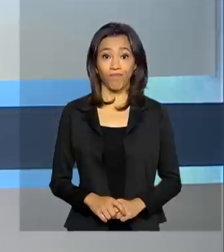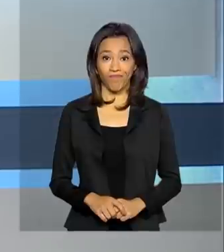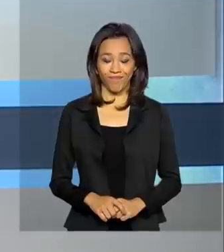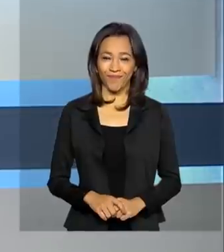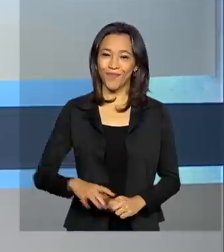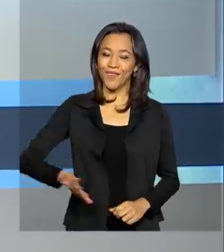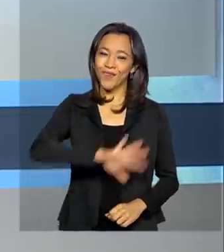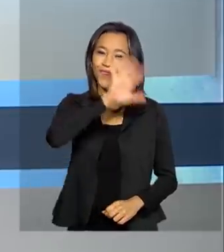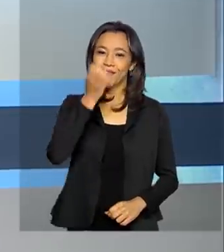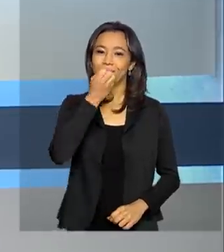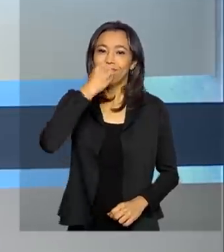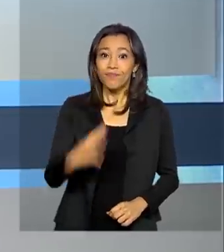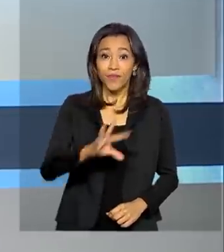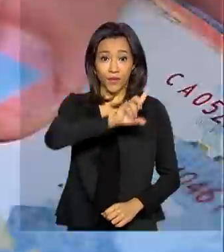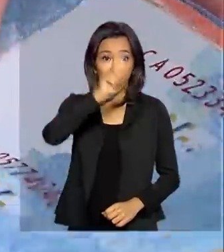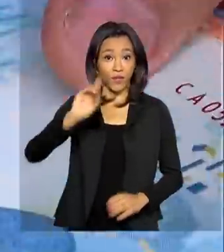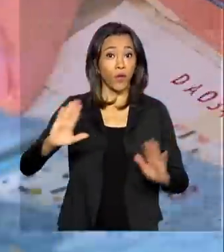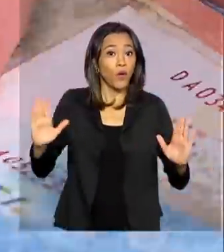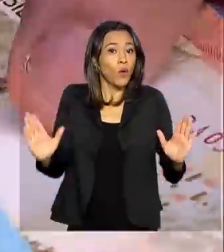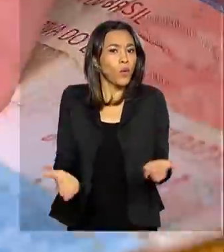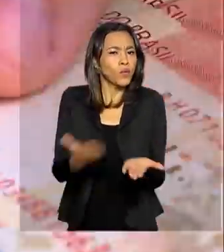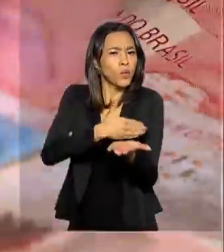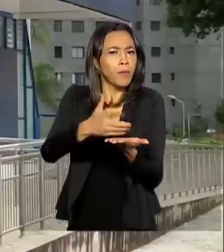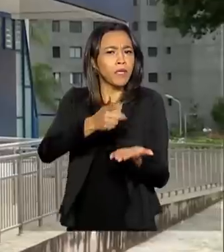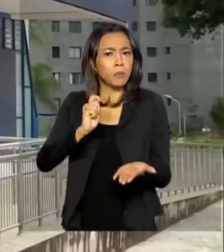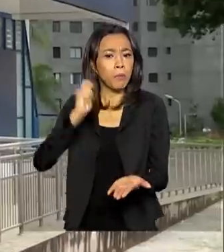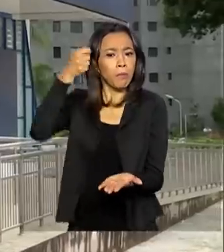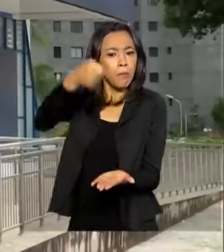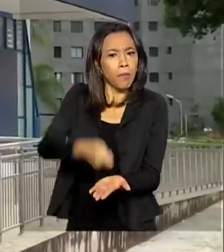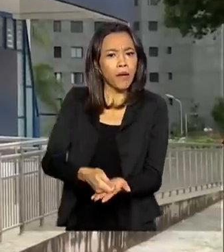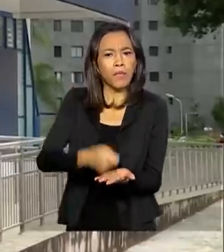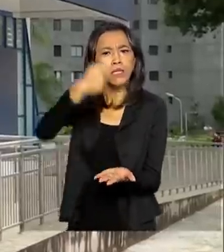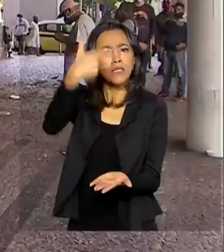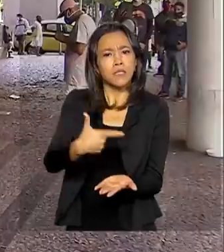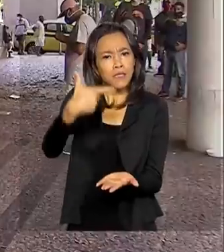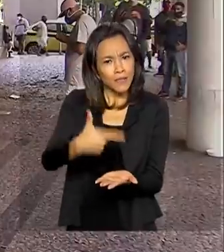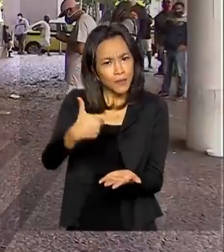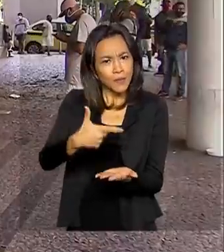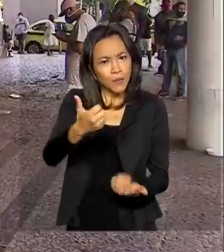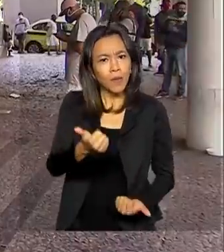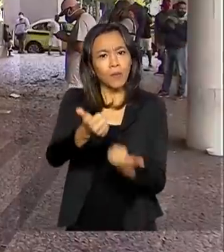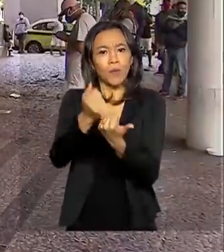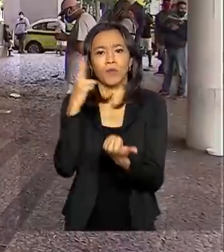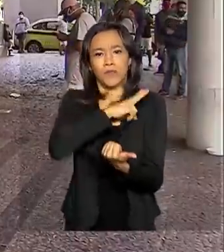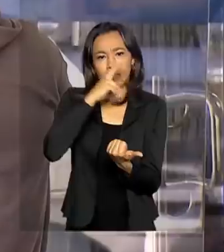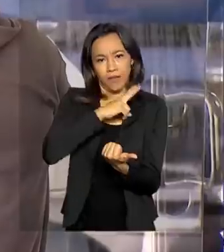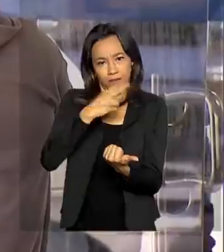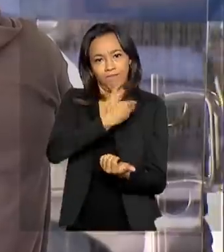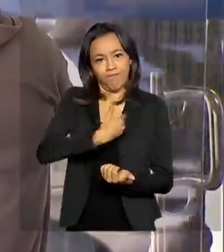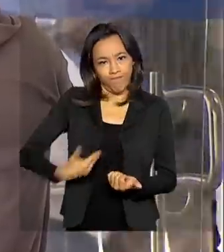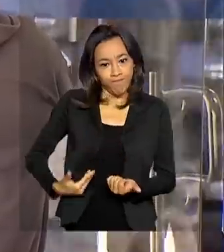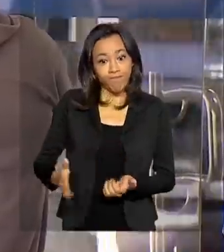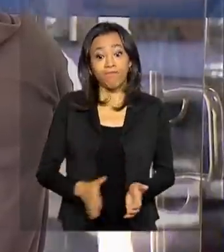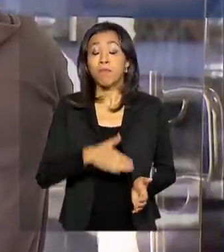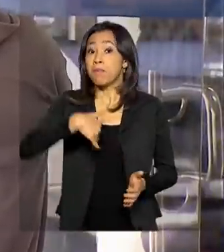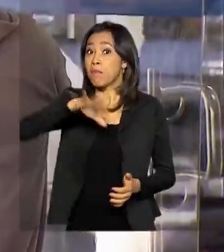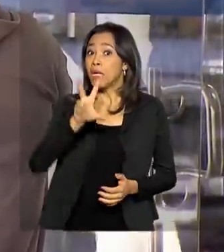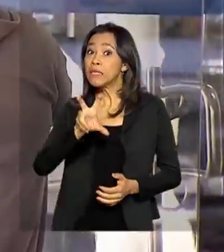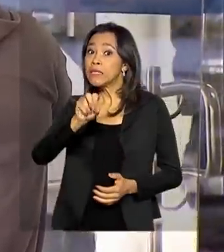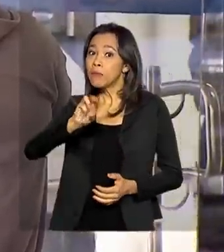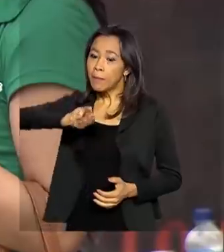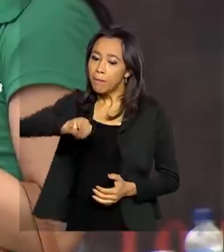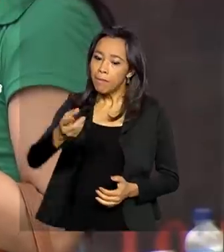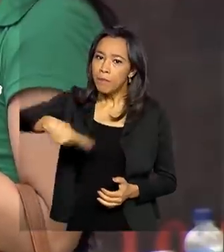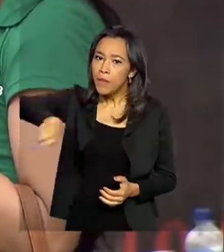Olá, bom dia! Começa hoje o pagamento da segunda parcela do auxílio emergencial. Mais de 50 milhões de